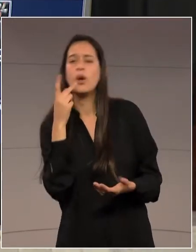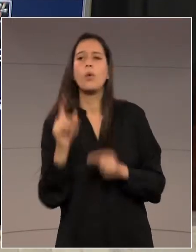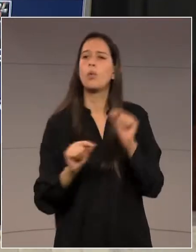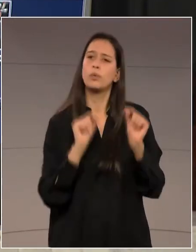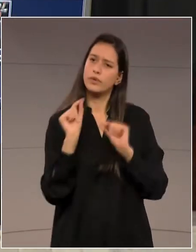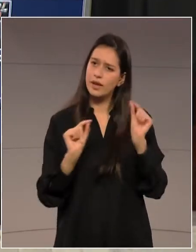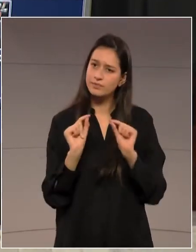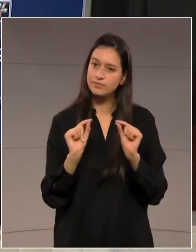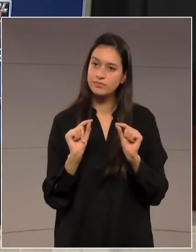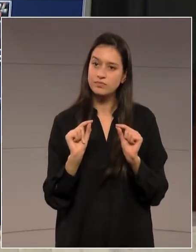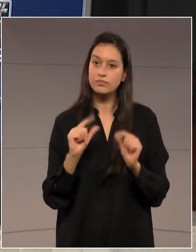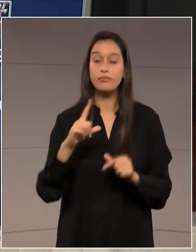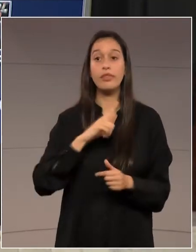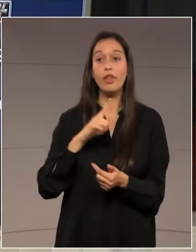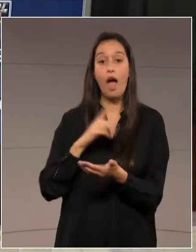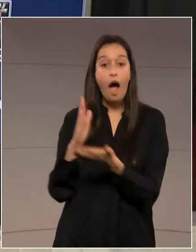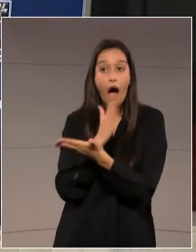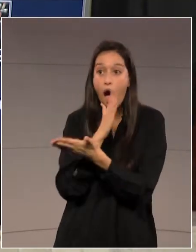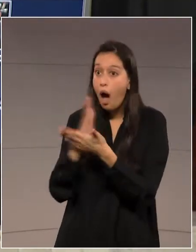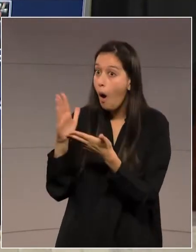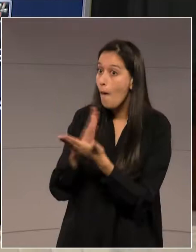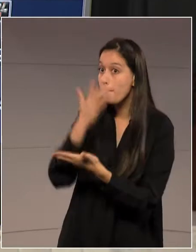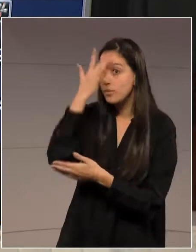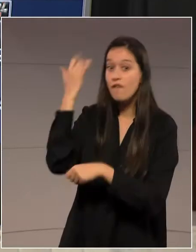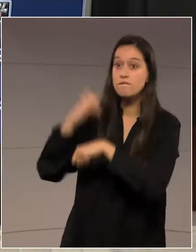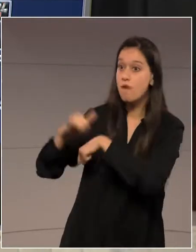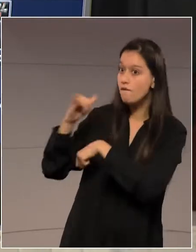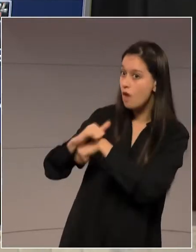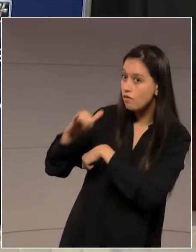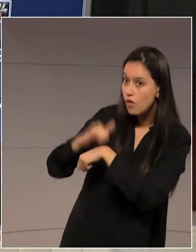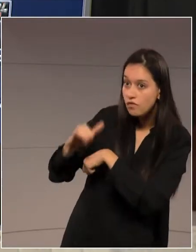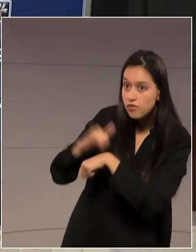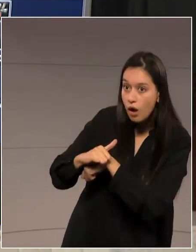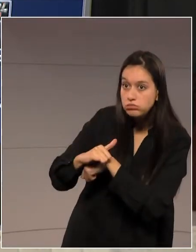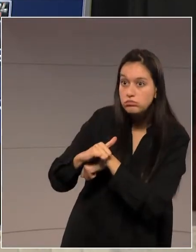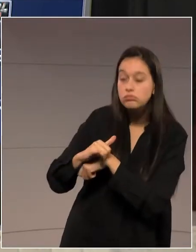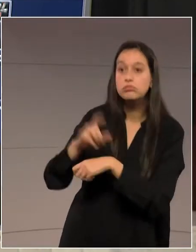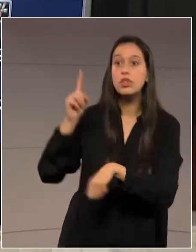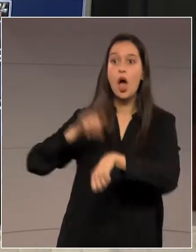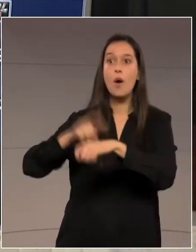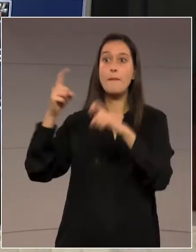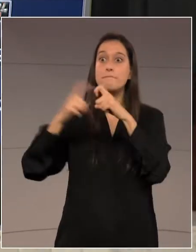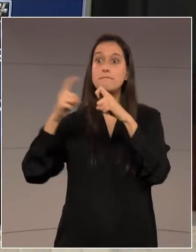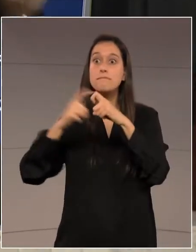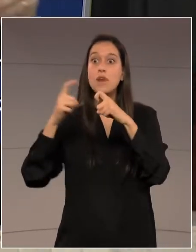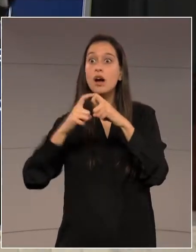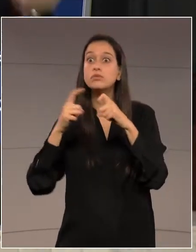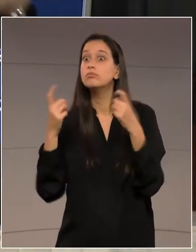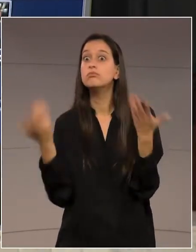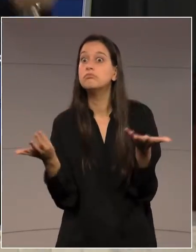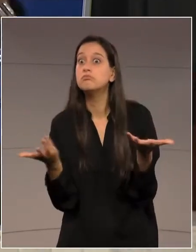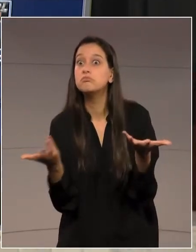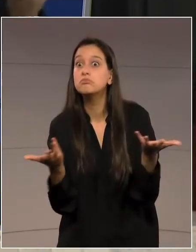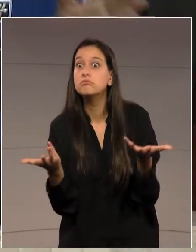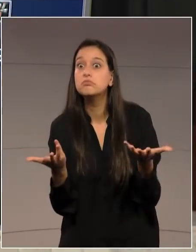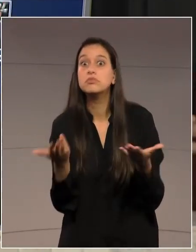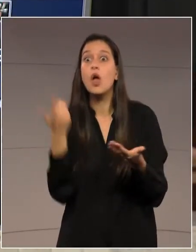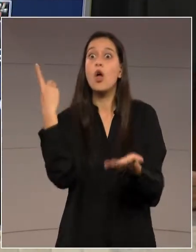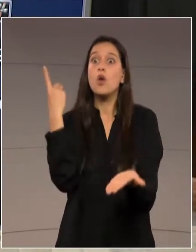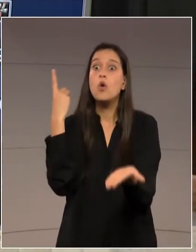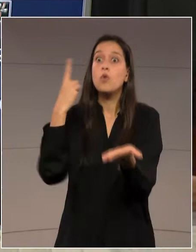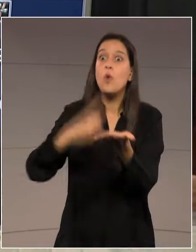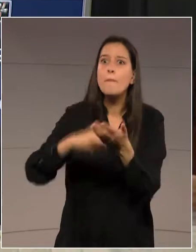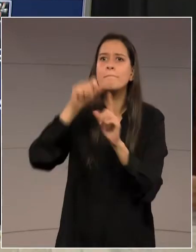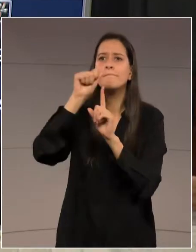tem gente que não comparece na consulta. Claro, você marca para três, quatro, cinco, seis